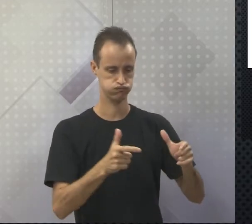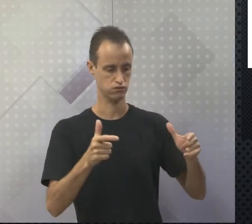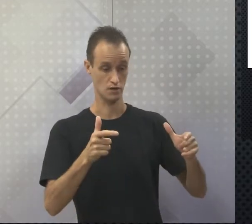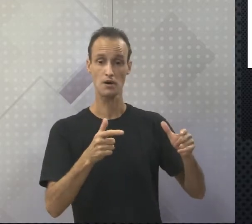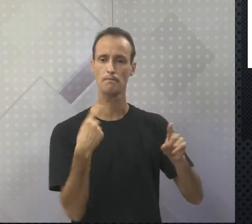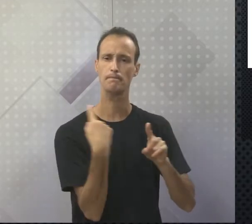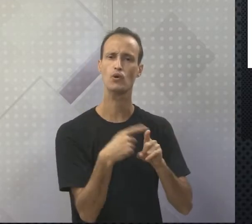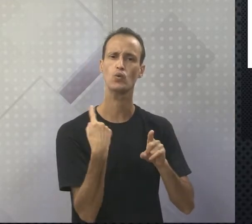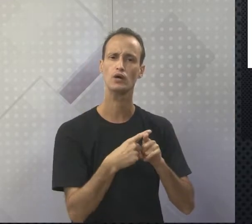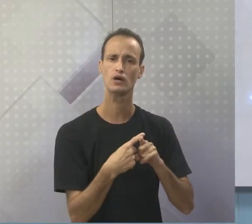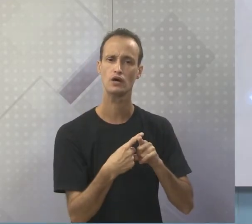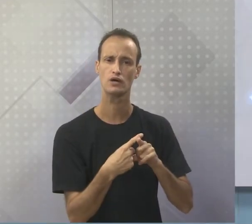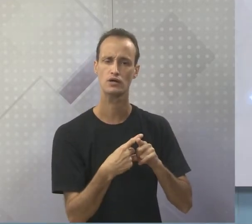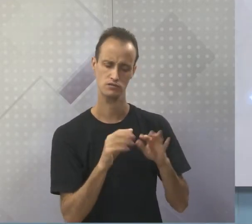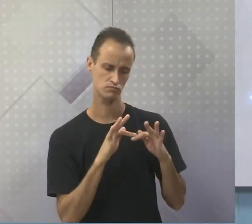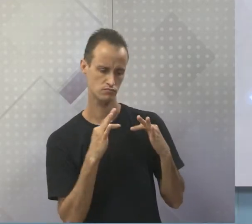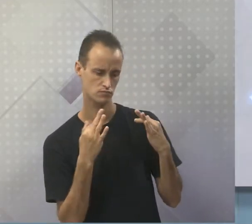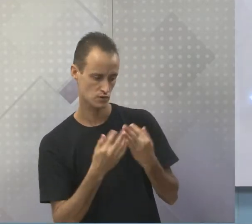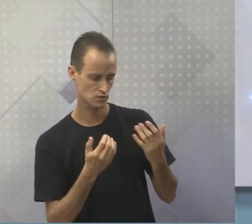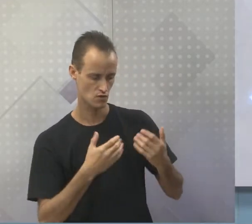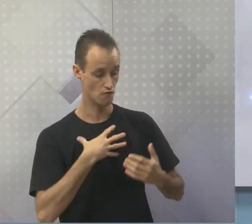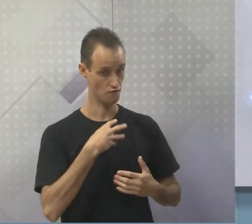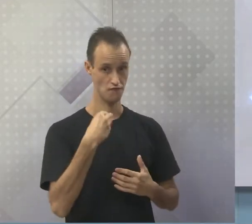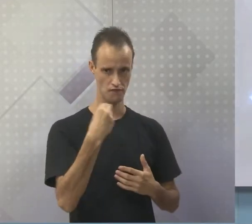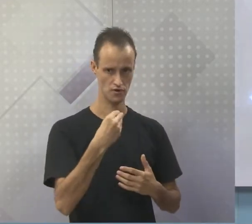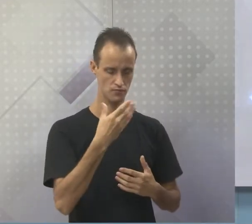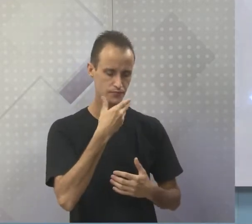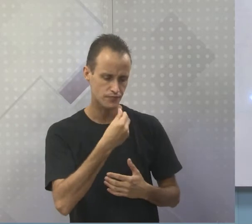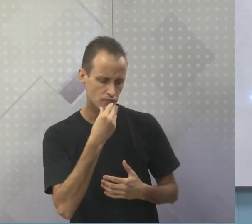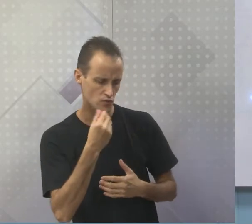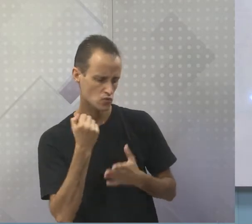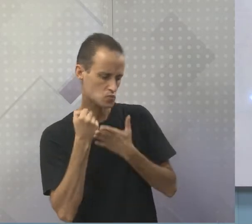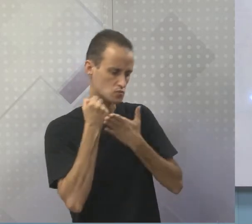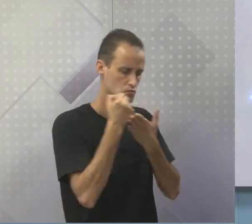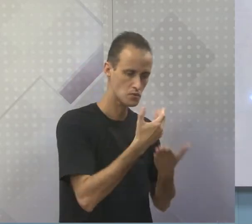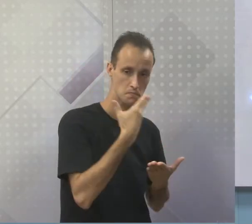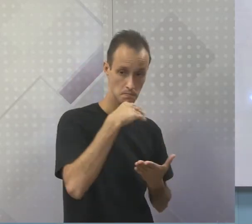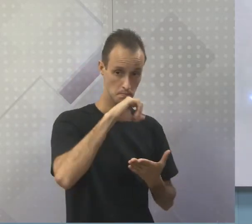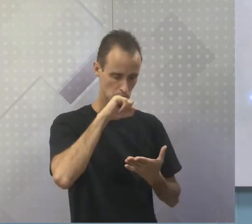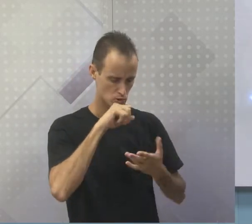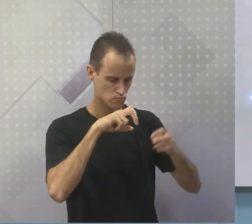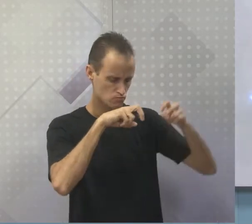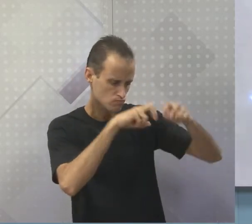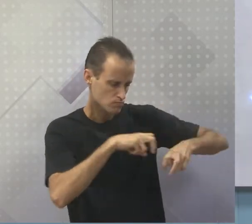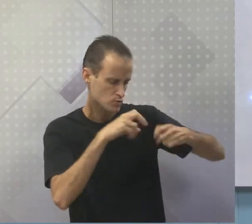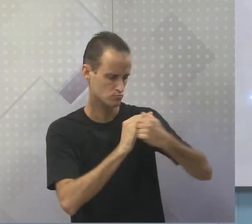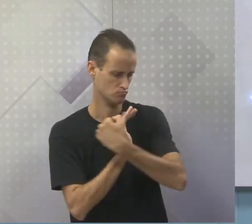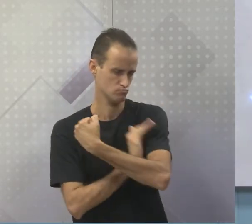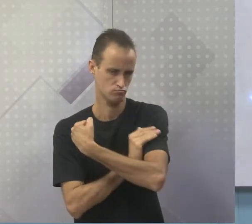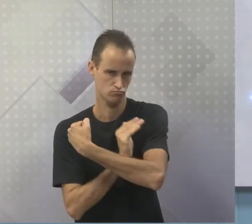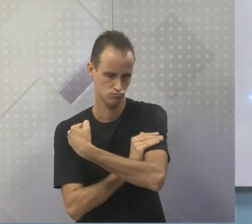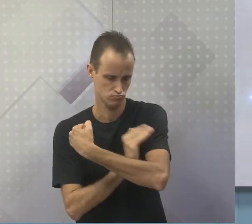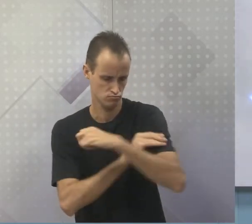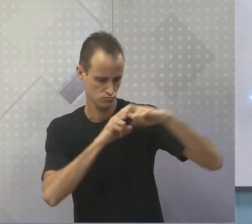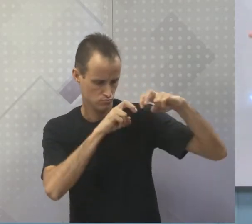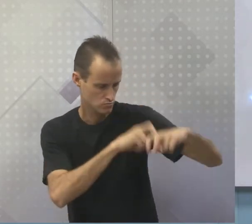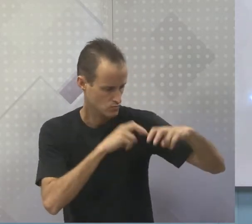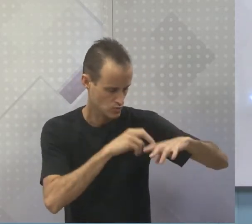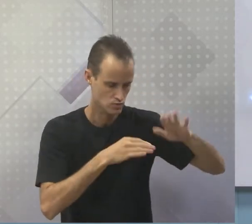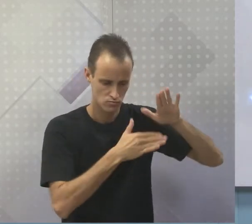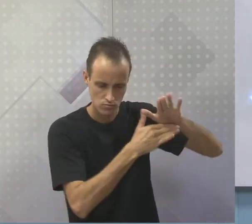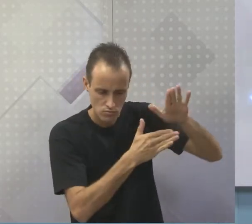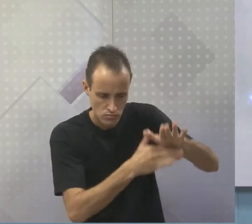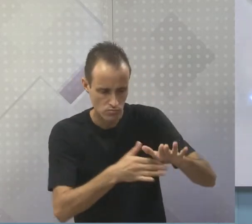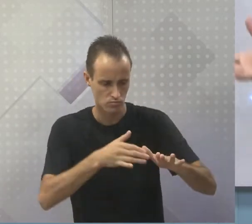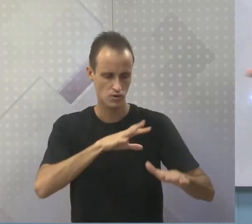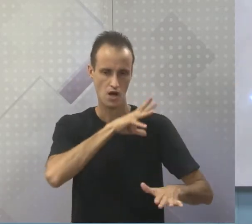Explicação bem simples. O filho, se fosse um menino, ia ajudar o pai na atividade mais pesada. Na criação de um animal